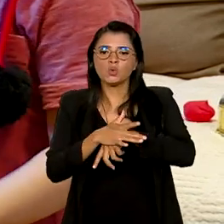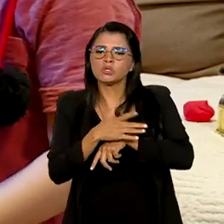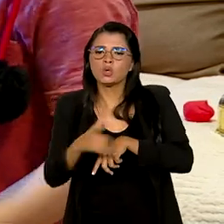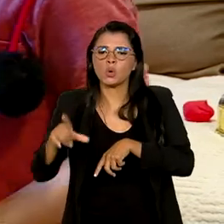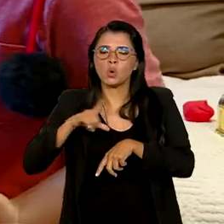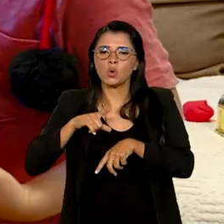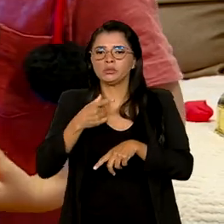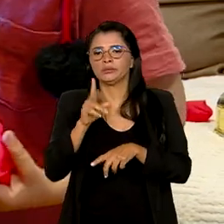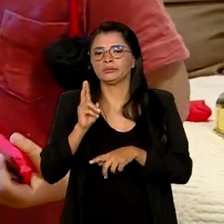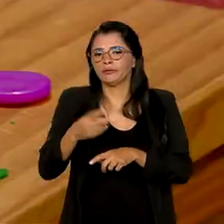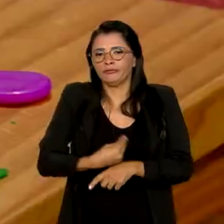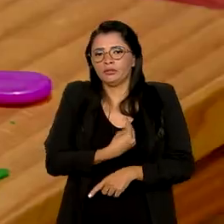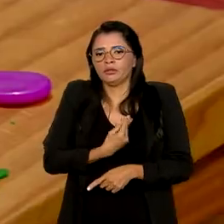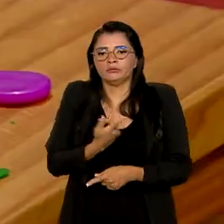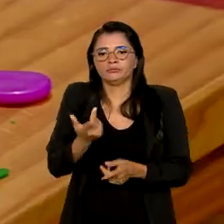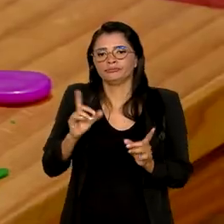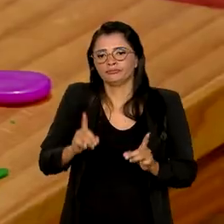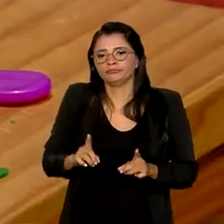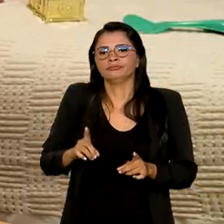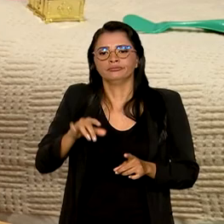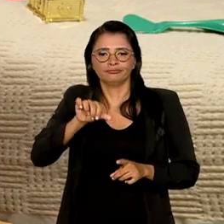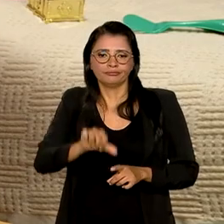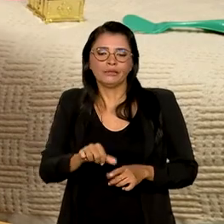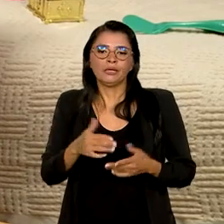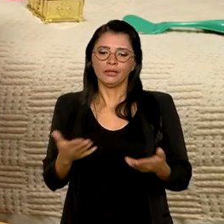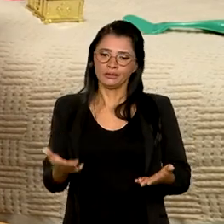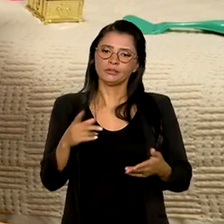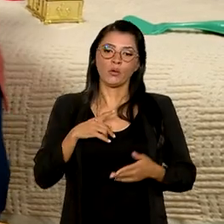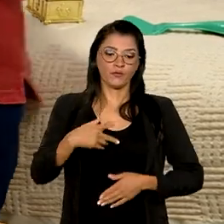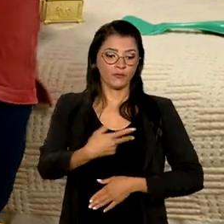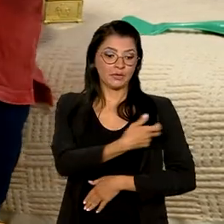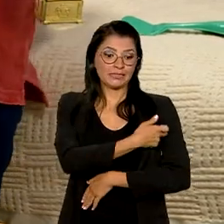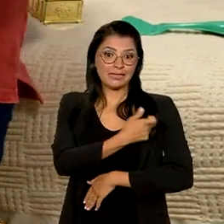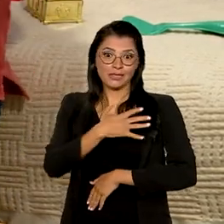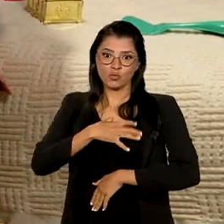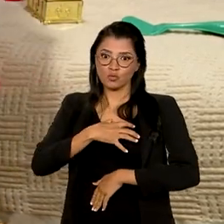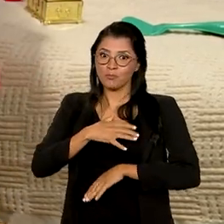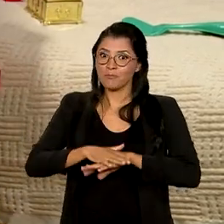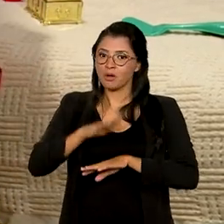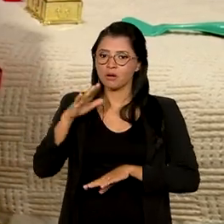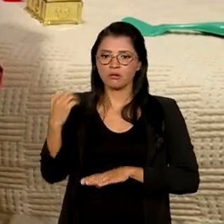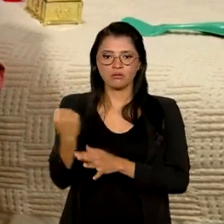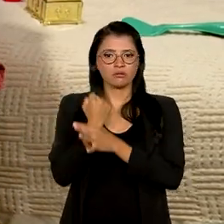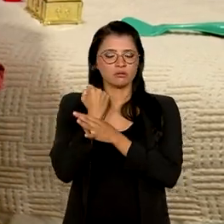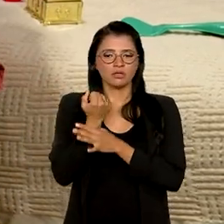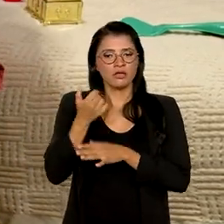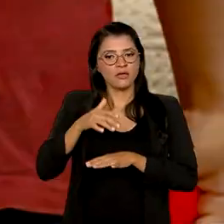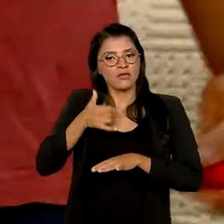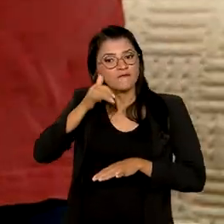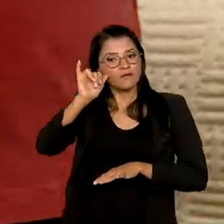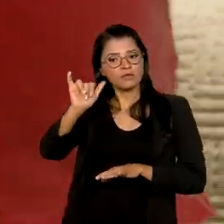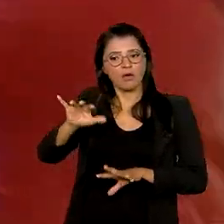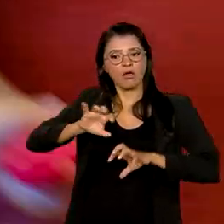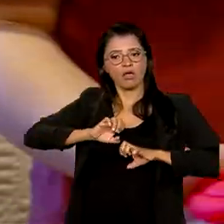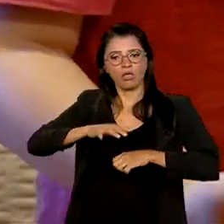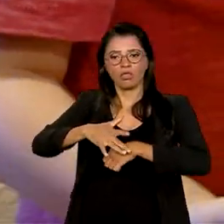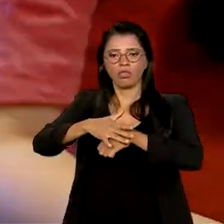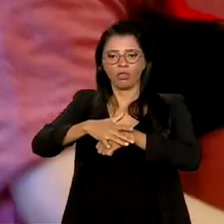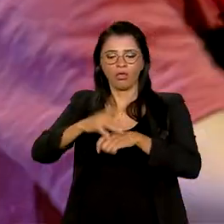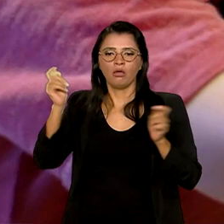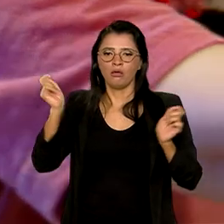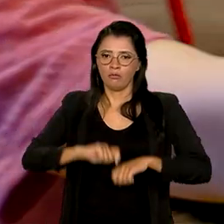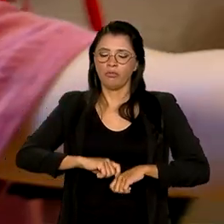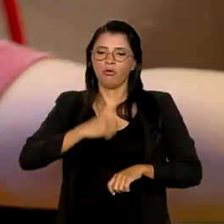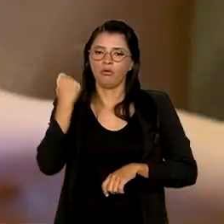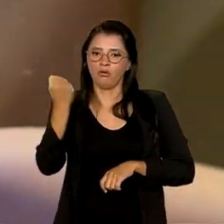trazer sequelas para o resto da vida. As vacinas são a maneira mais segura de prevenir doenças evitáveis que podem afetar